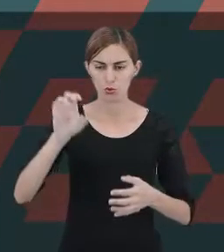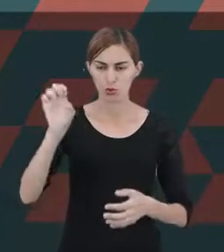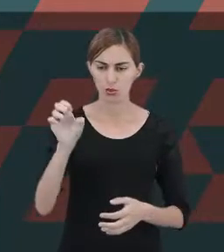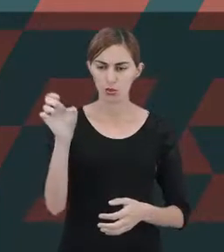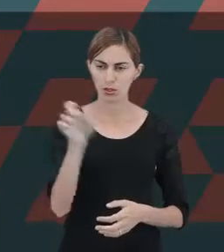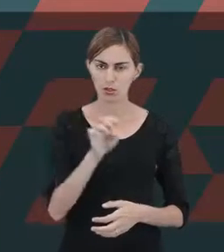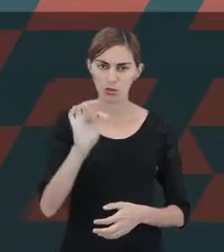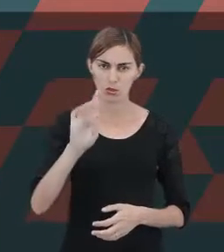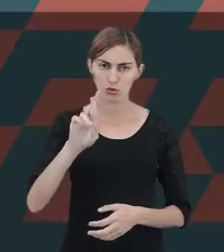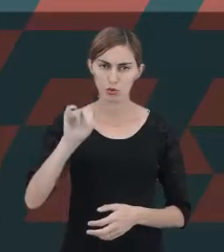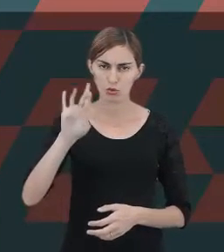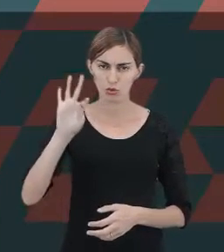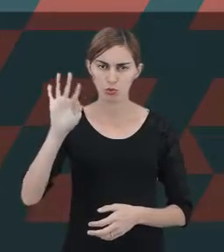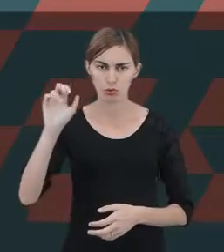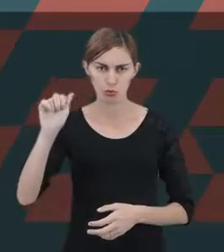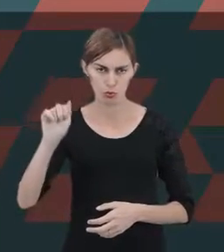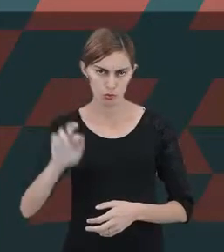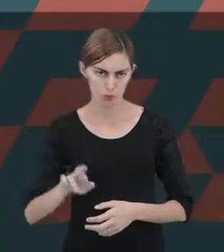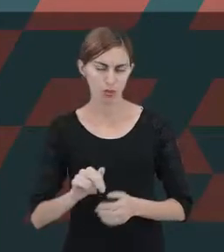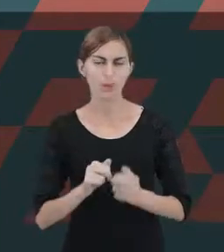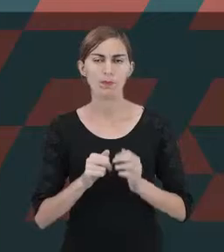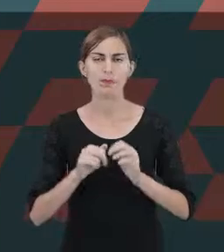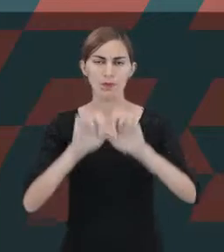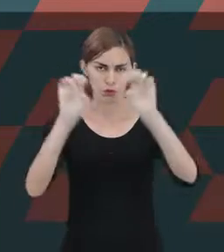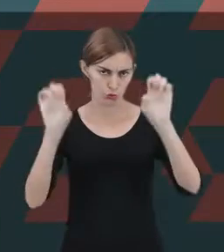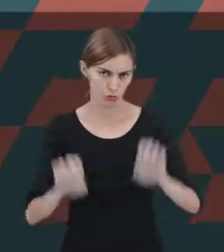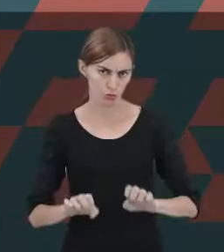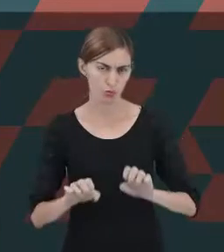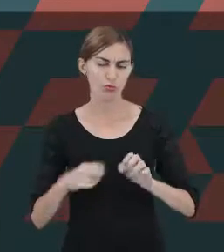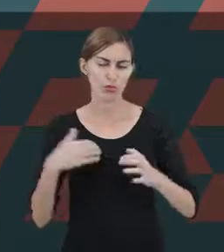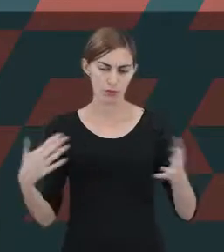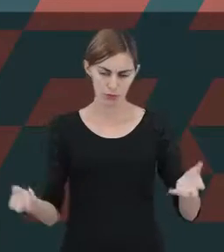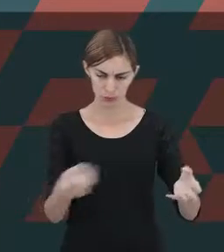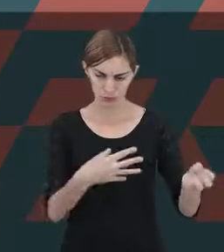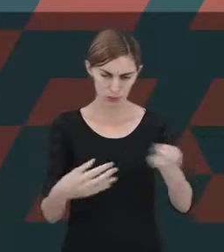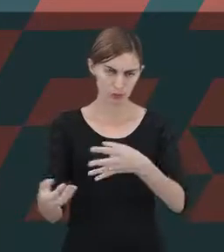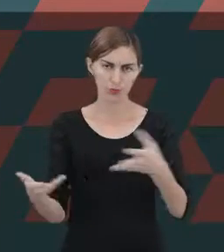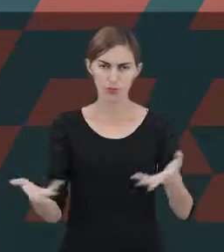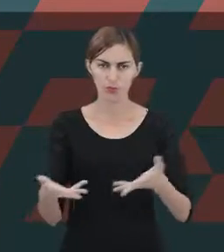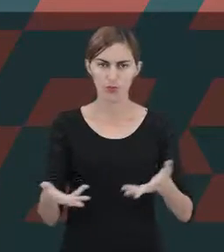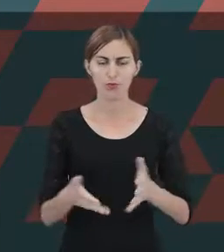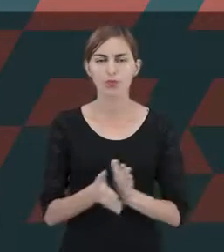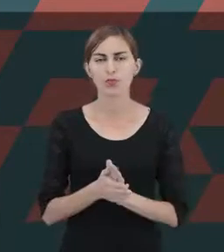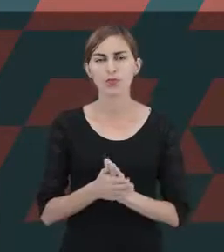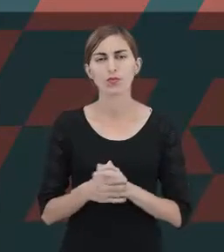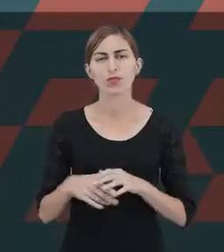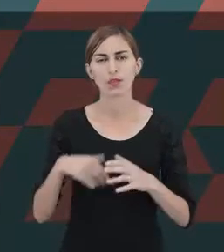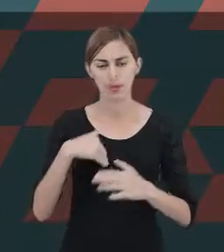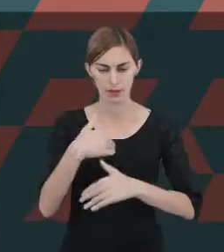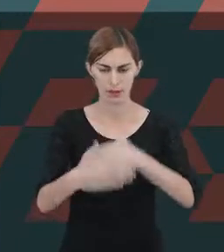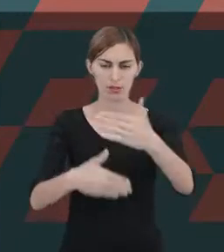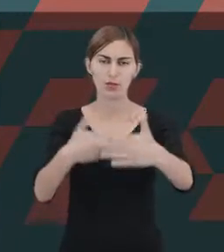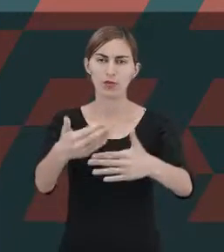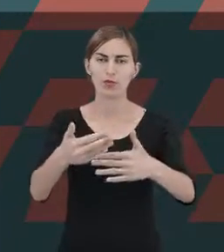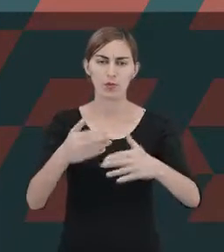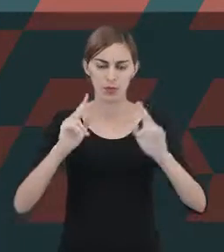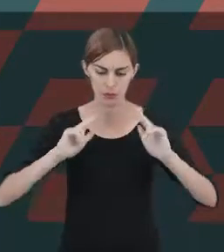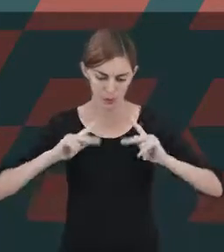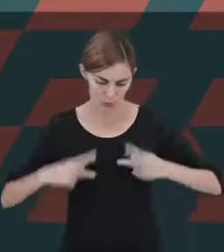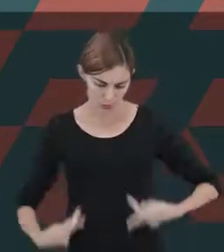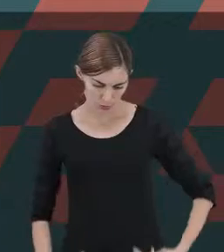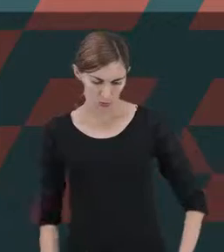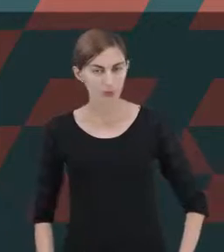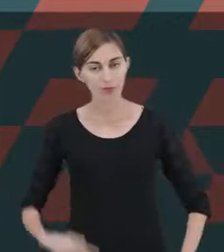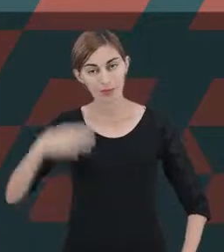ela é coparticipante ao seu próprio desenvolvimento. Quando a gente fala em desenvolvimento humano, principalmente